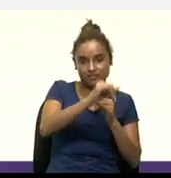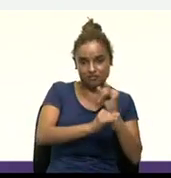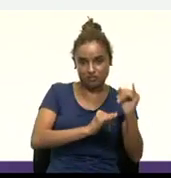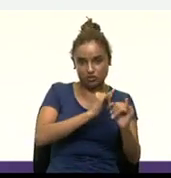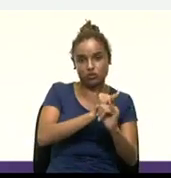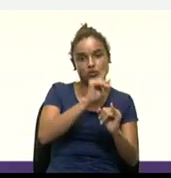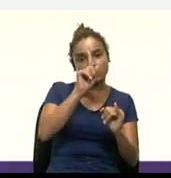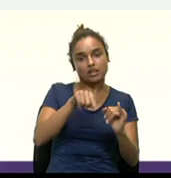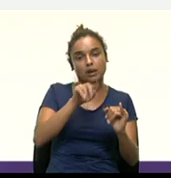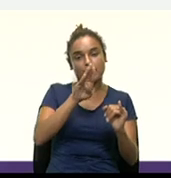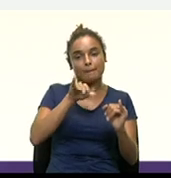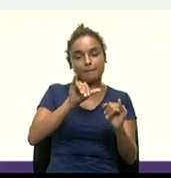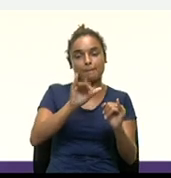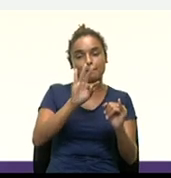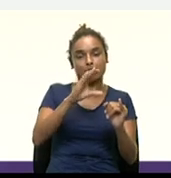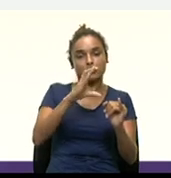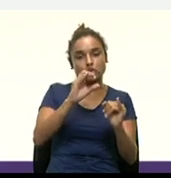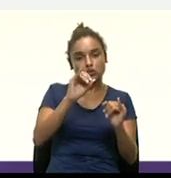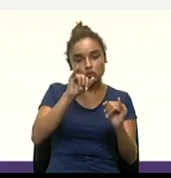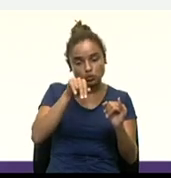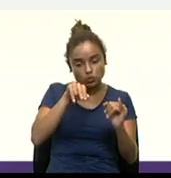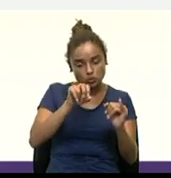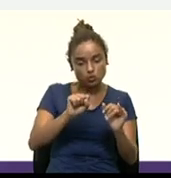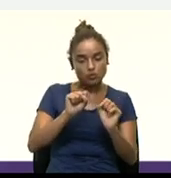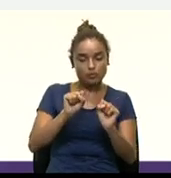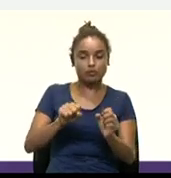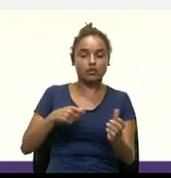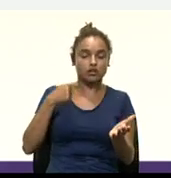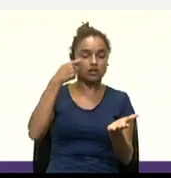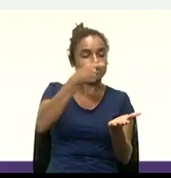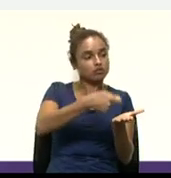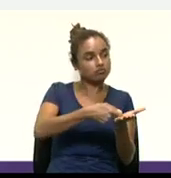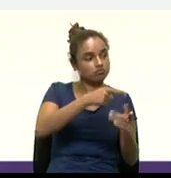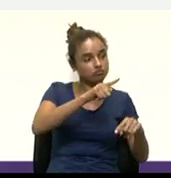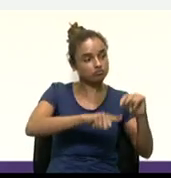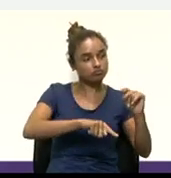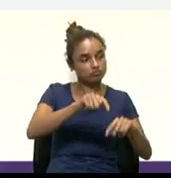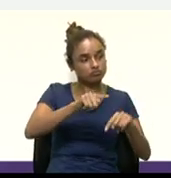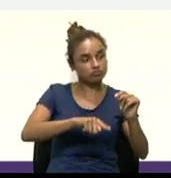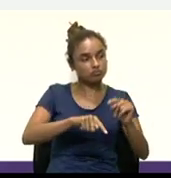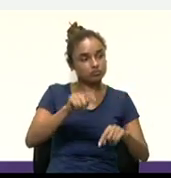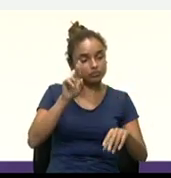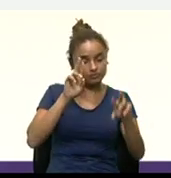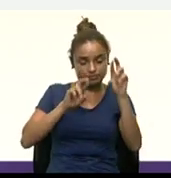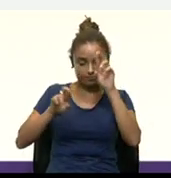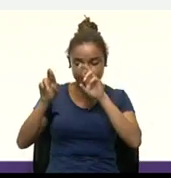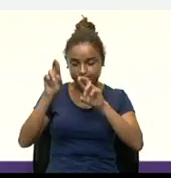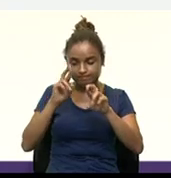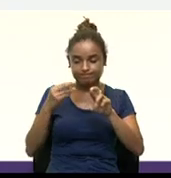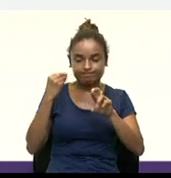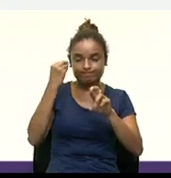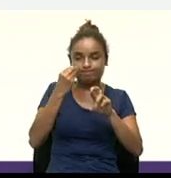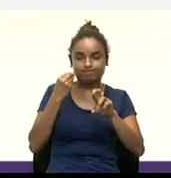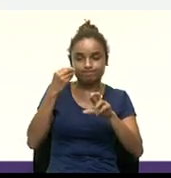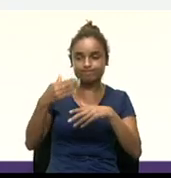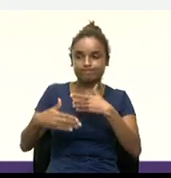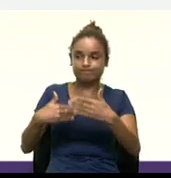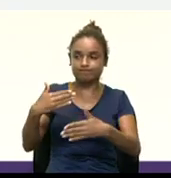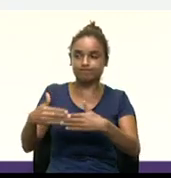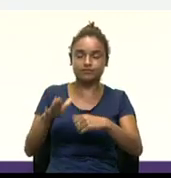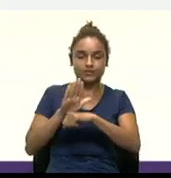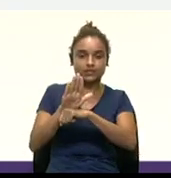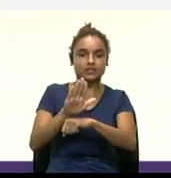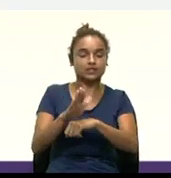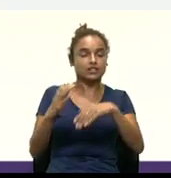mundo. Você pode usar Bitcoin para pagá-los e avaliar a sua experiência para ajudar as